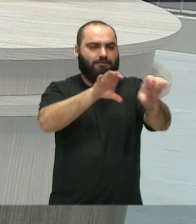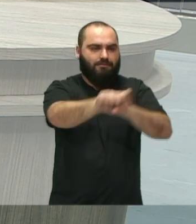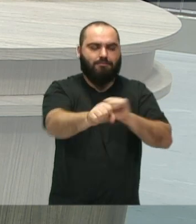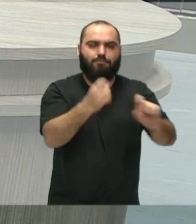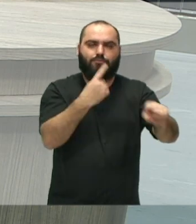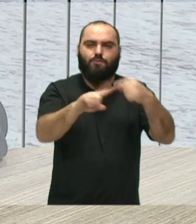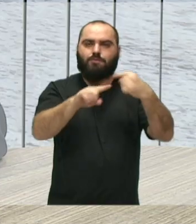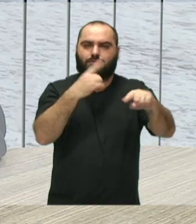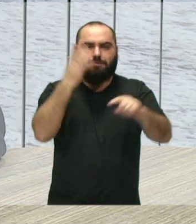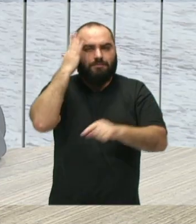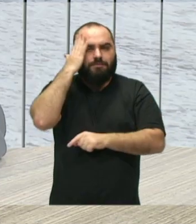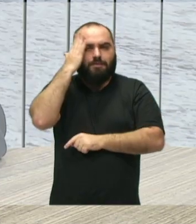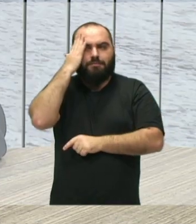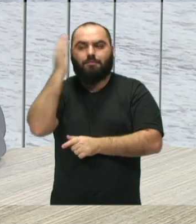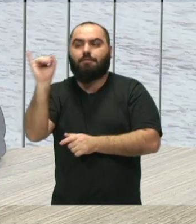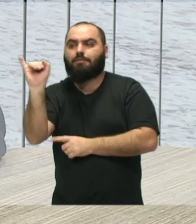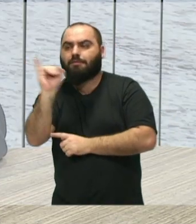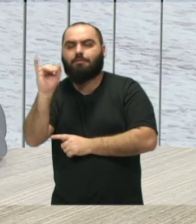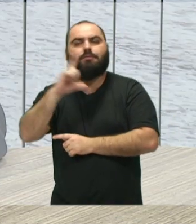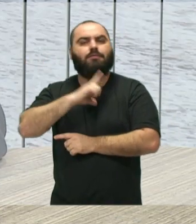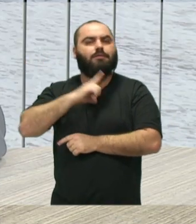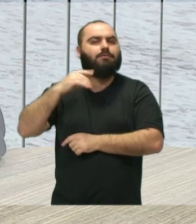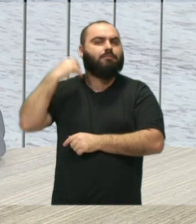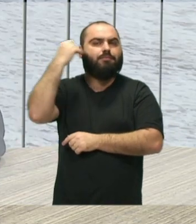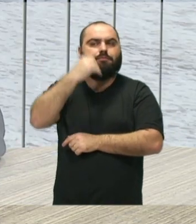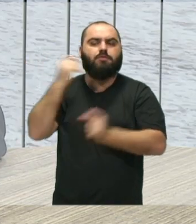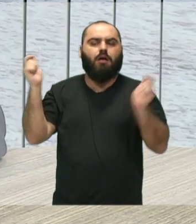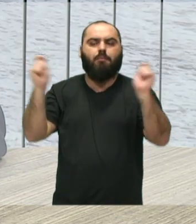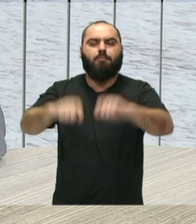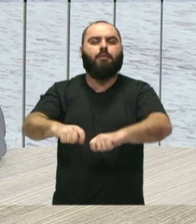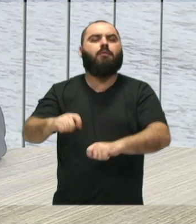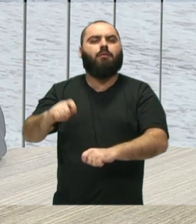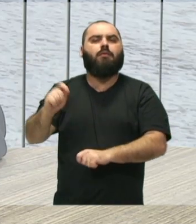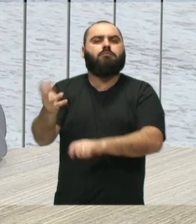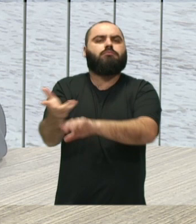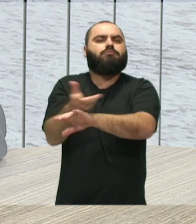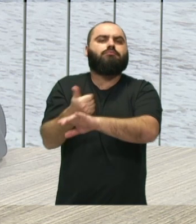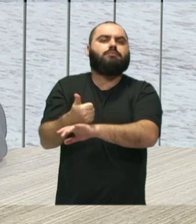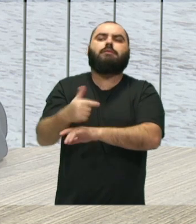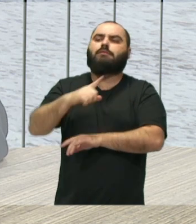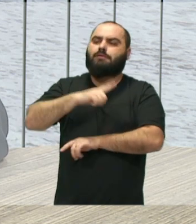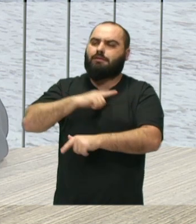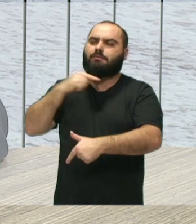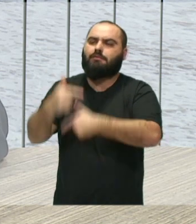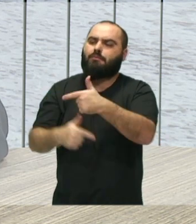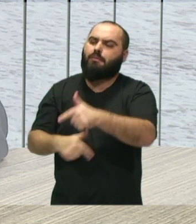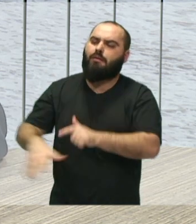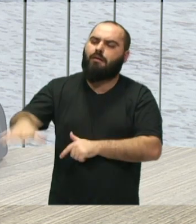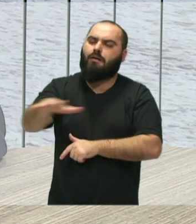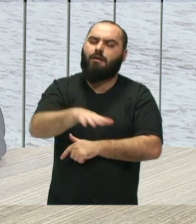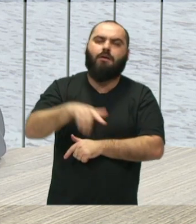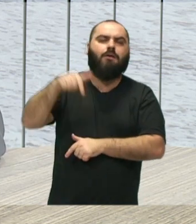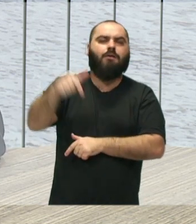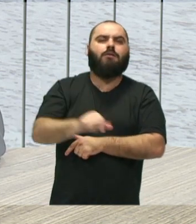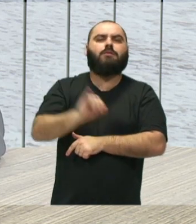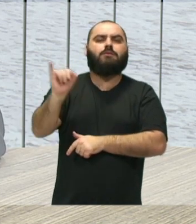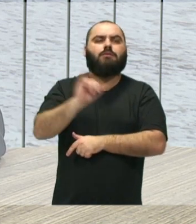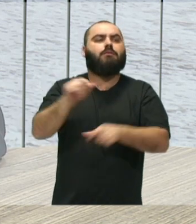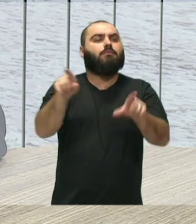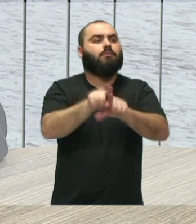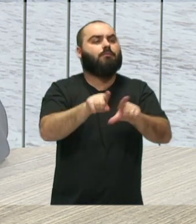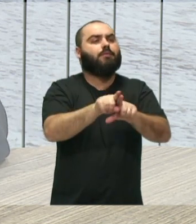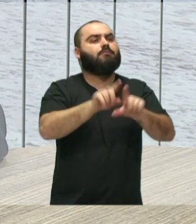musical que Itajaí tem, tem capacidade de absorver, tem mercado de trabalho aqui em Itajaí e na região.